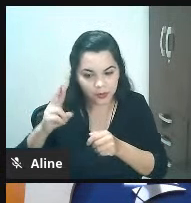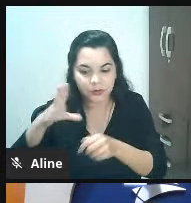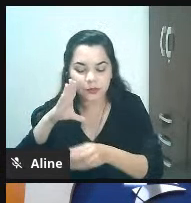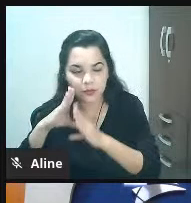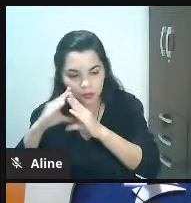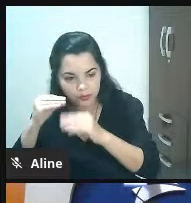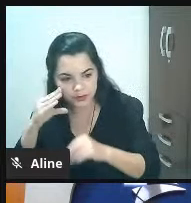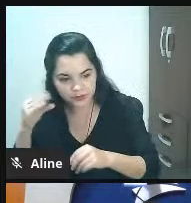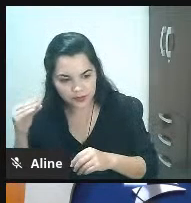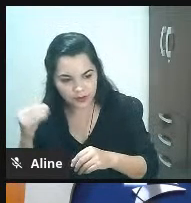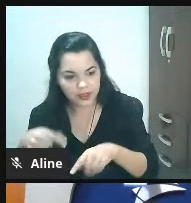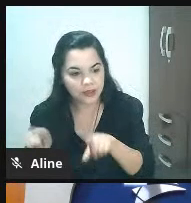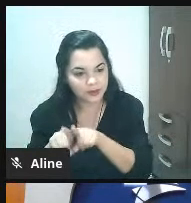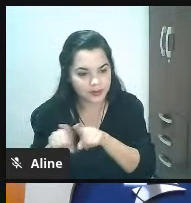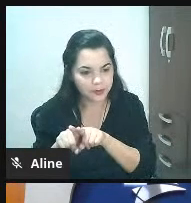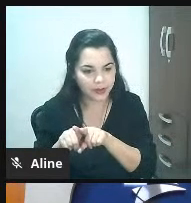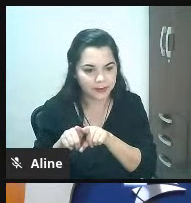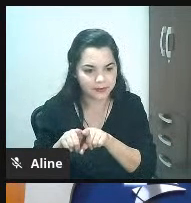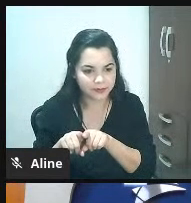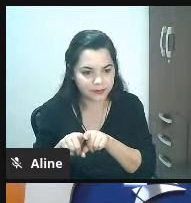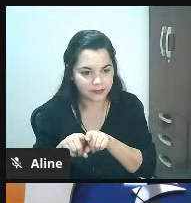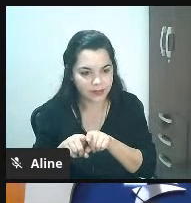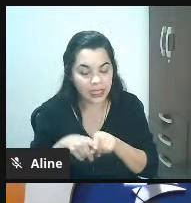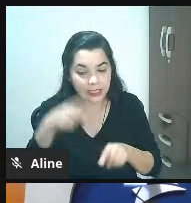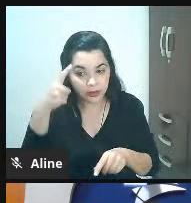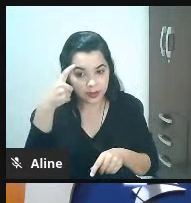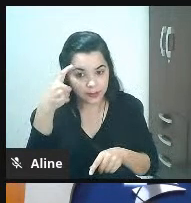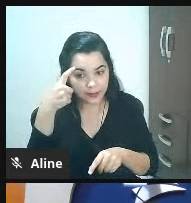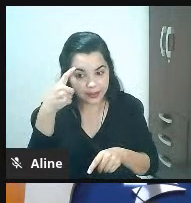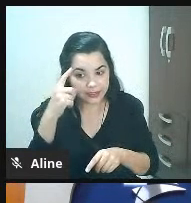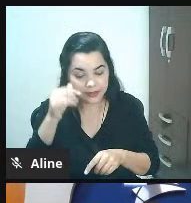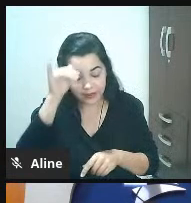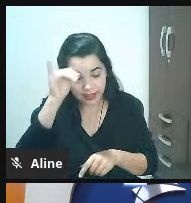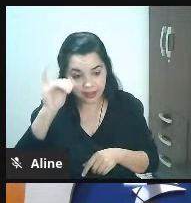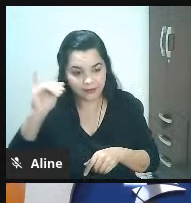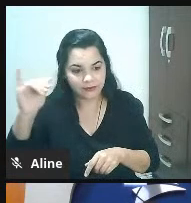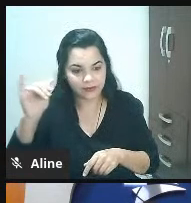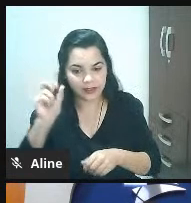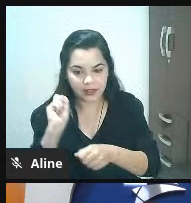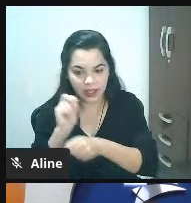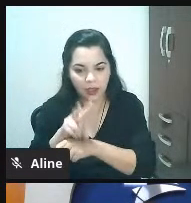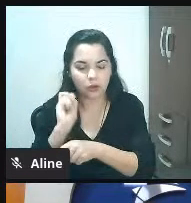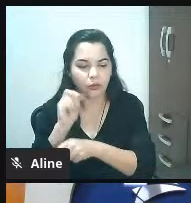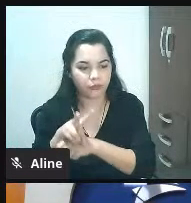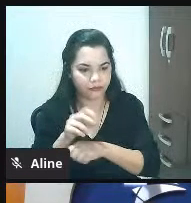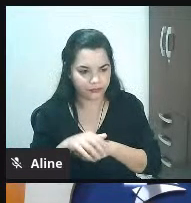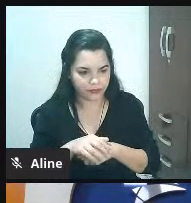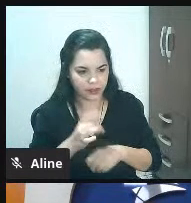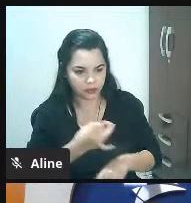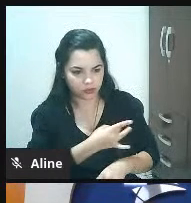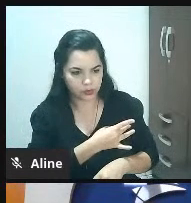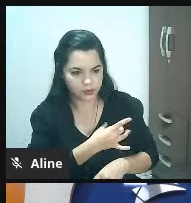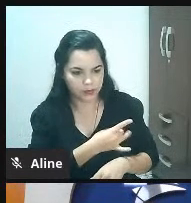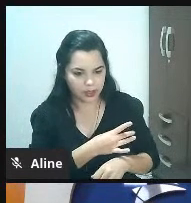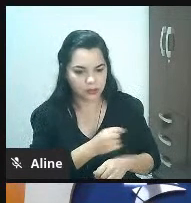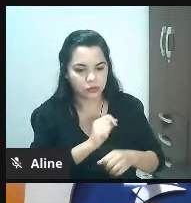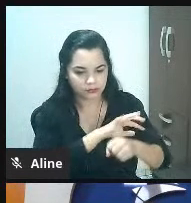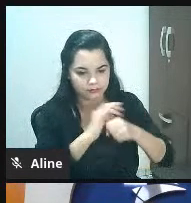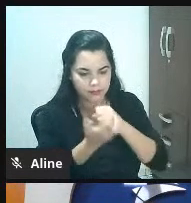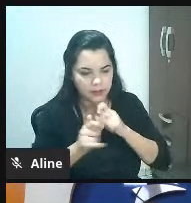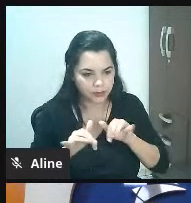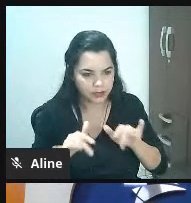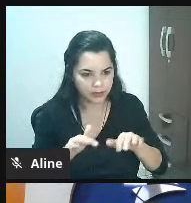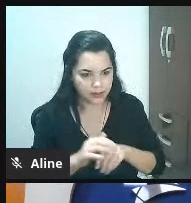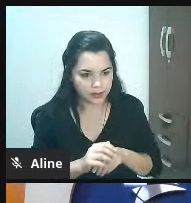igual a menos exposição ao vírus na cabeça do cliente e aí na segunda caixinha ele fala assim e se a gente diminuísse o contato ao